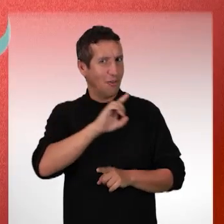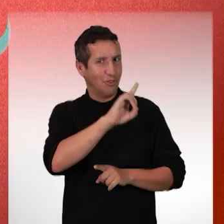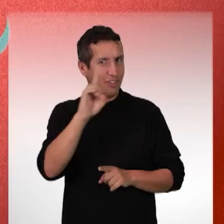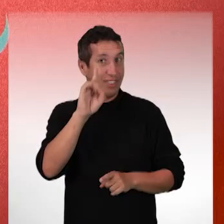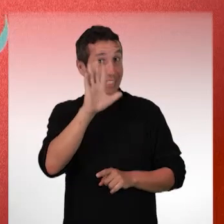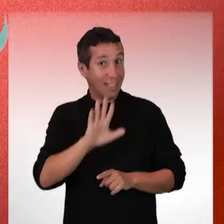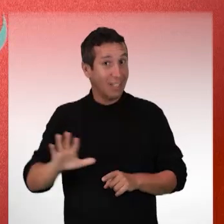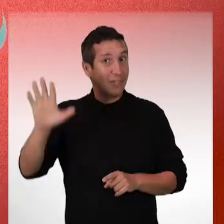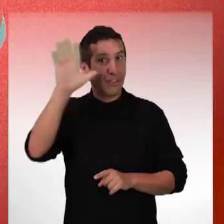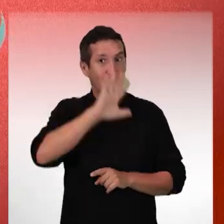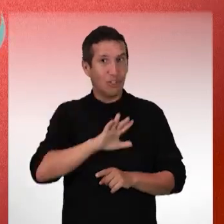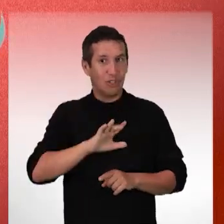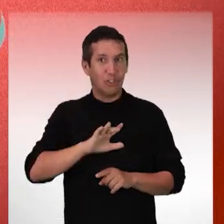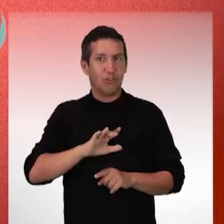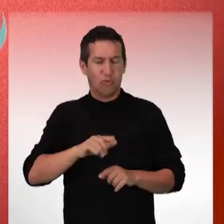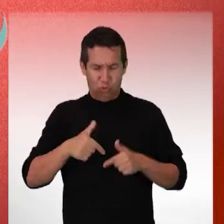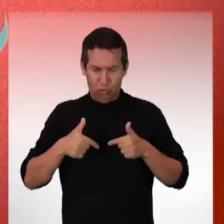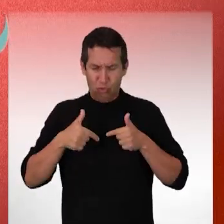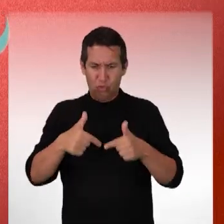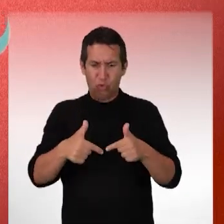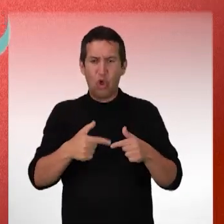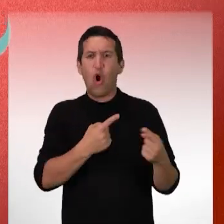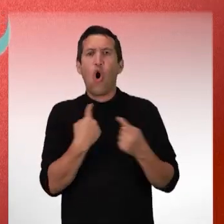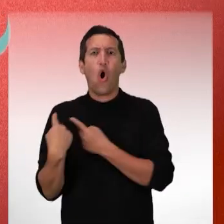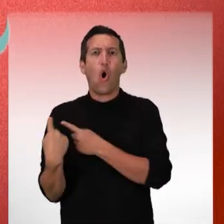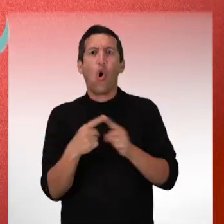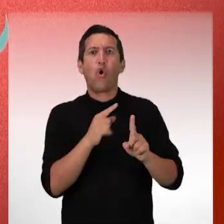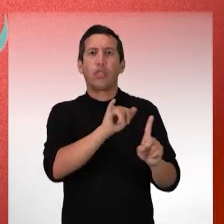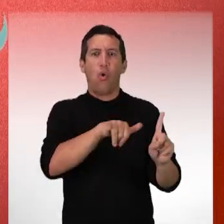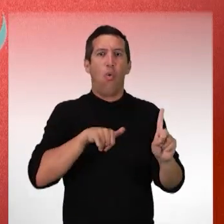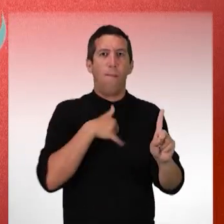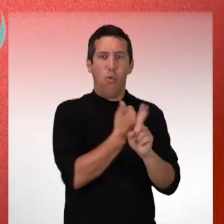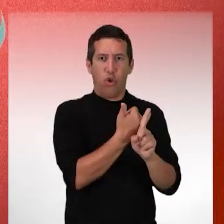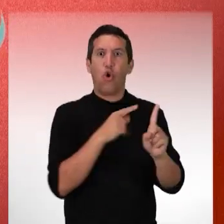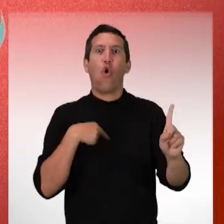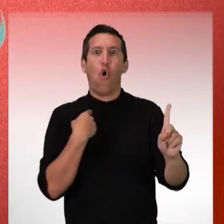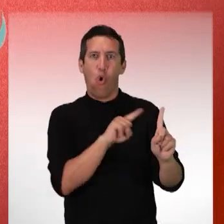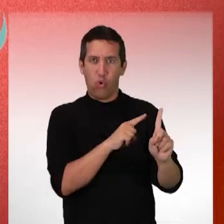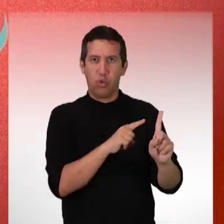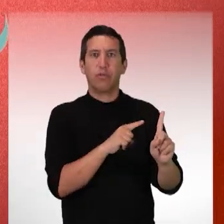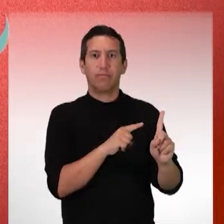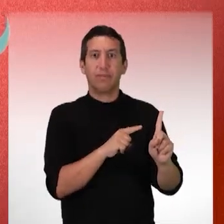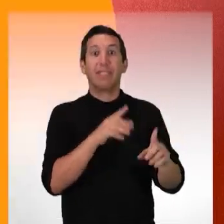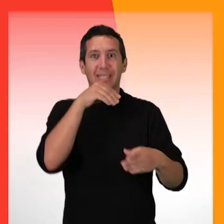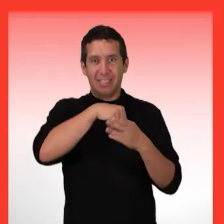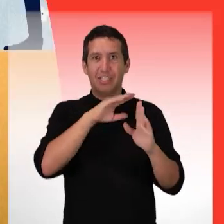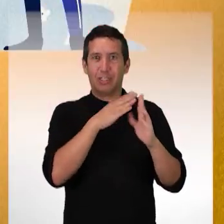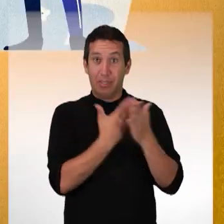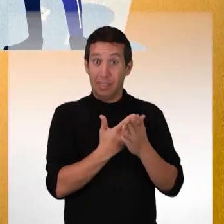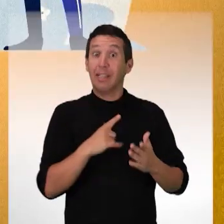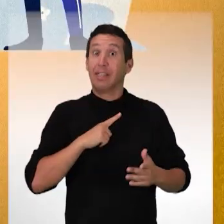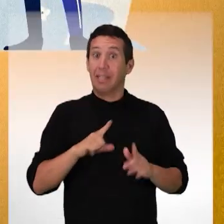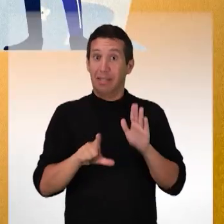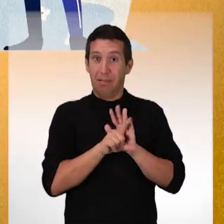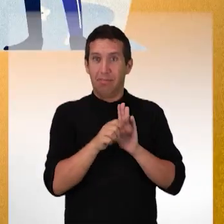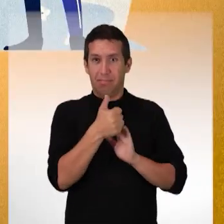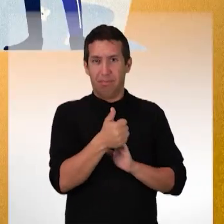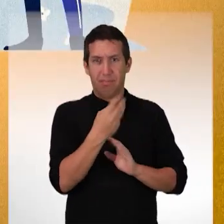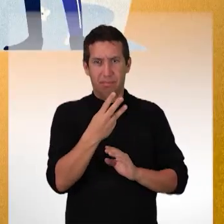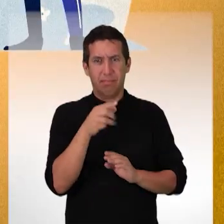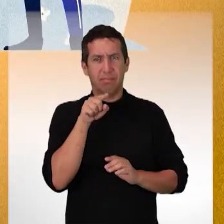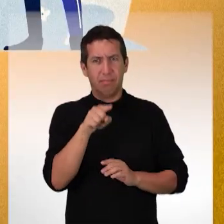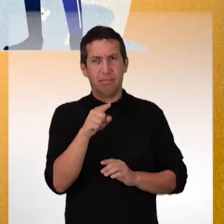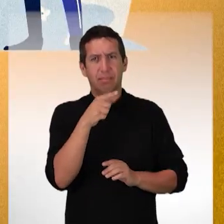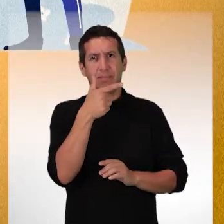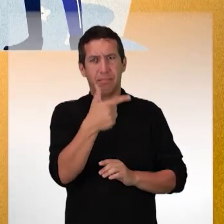7 de abril é o dia nacional de combate ao bullying e a violência na escola. A data foi instituída